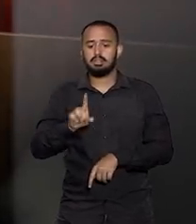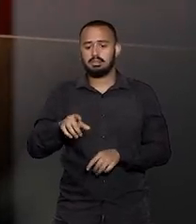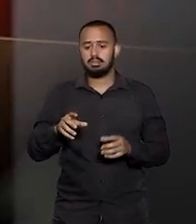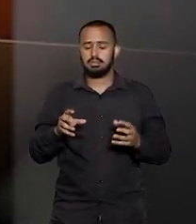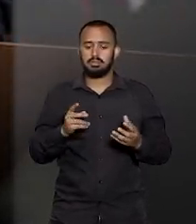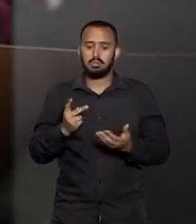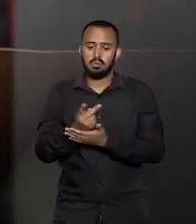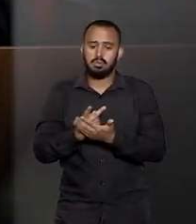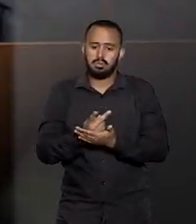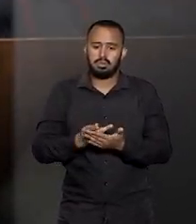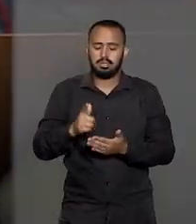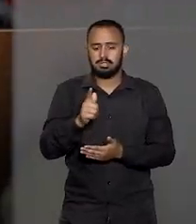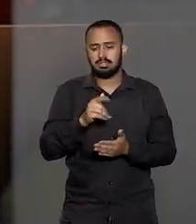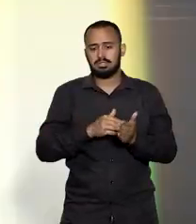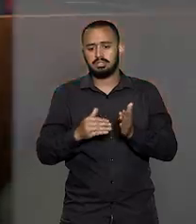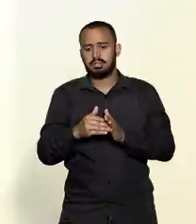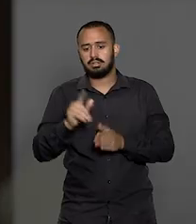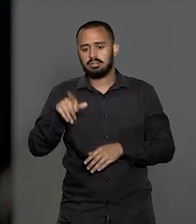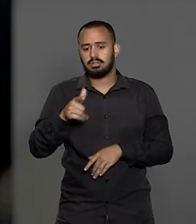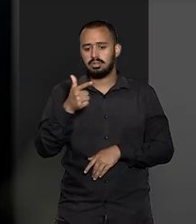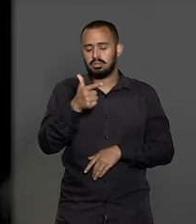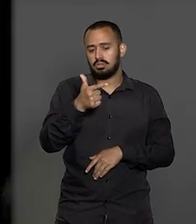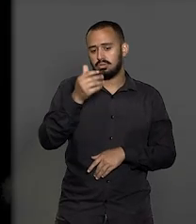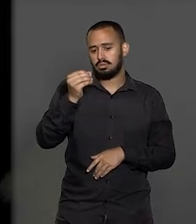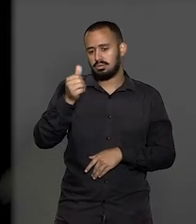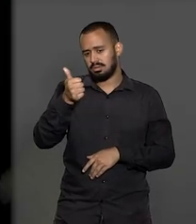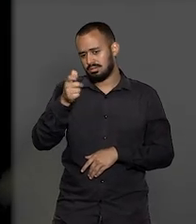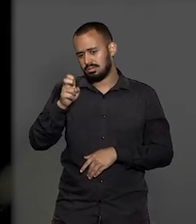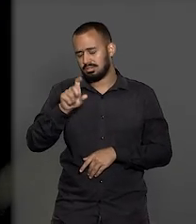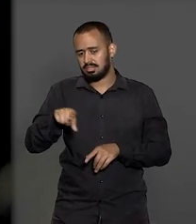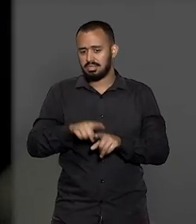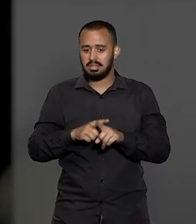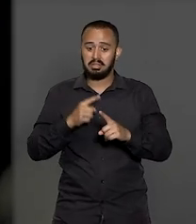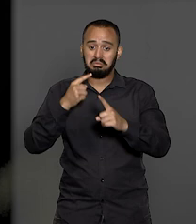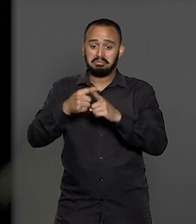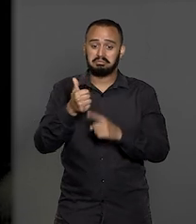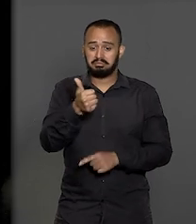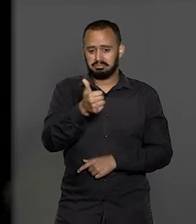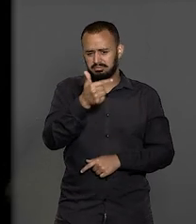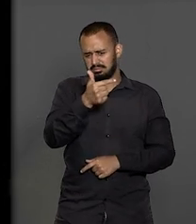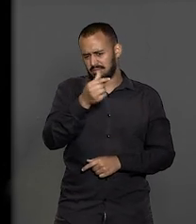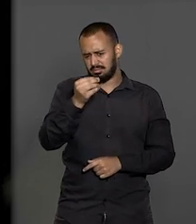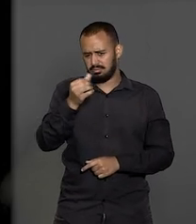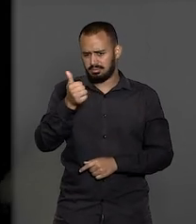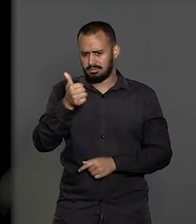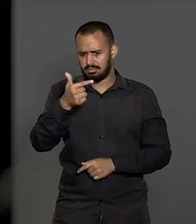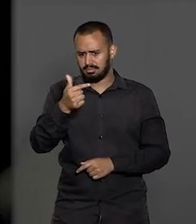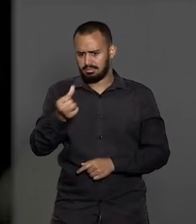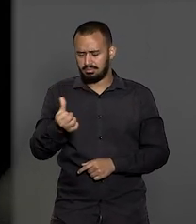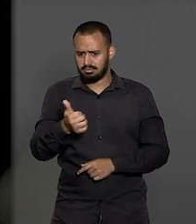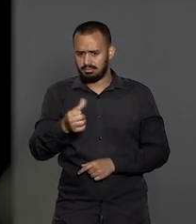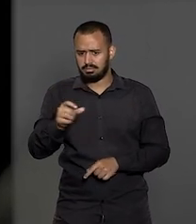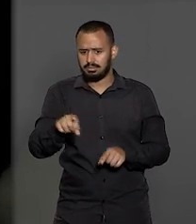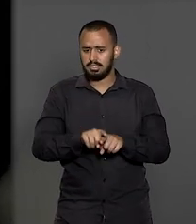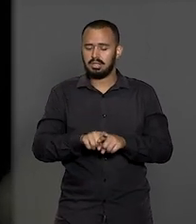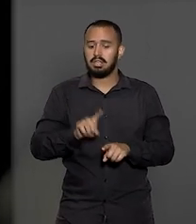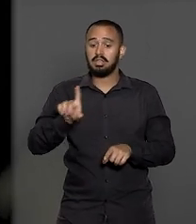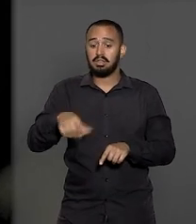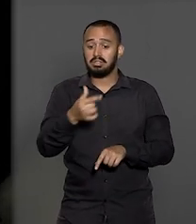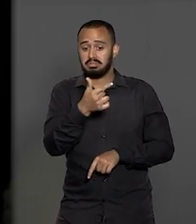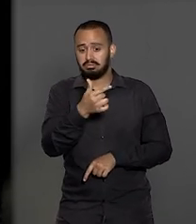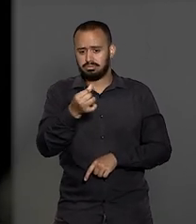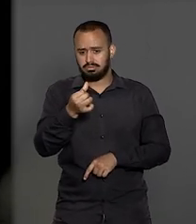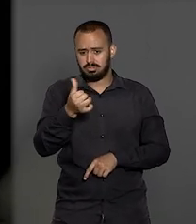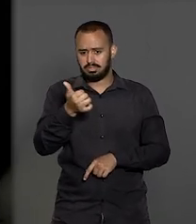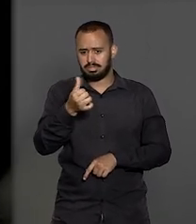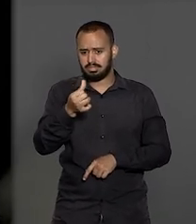2015 e 2016. Ainda em 2016, até o ano de 2018, foi diretora-geral